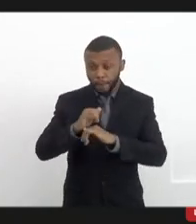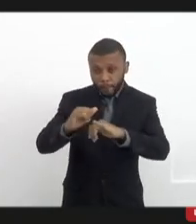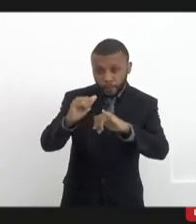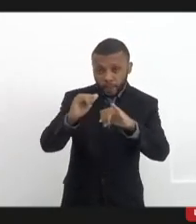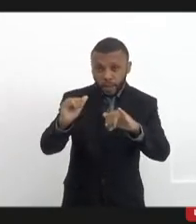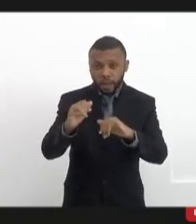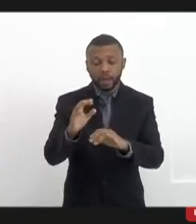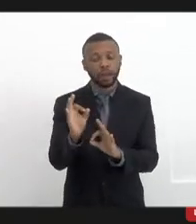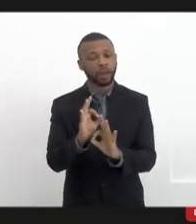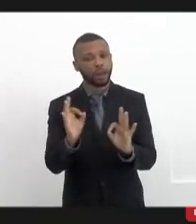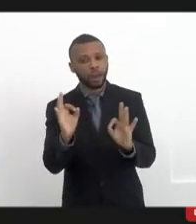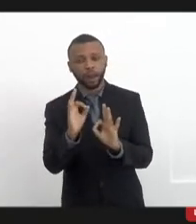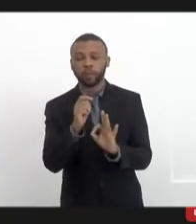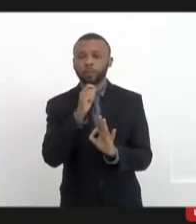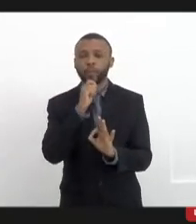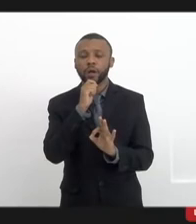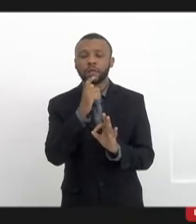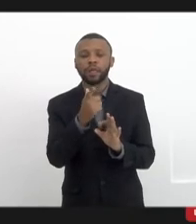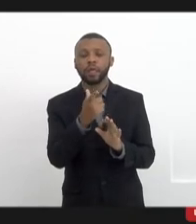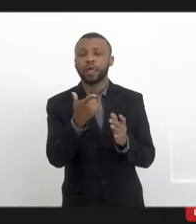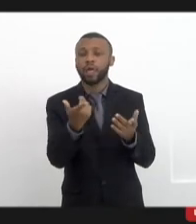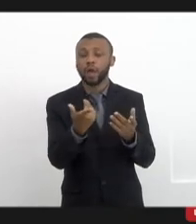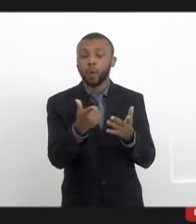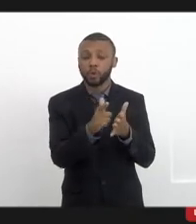existiria mais.